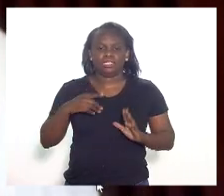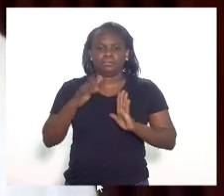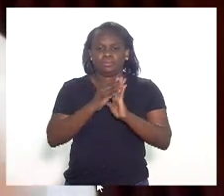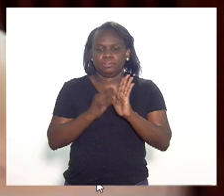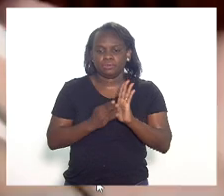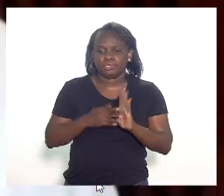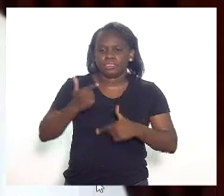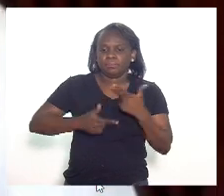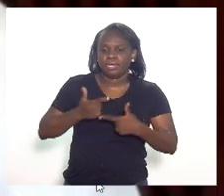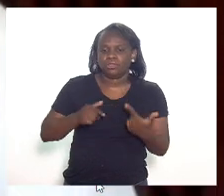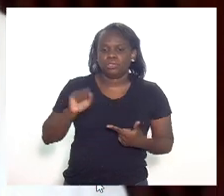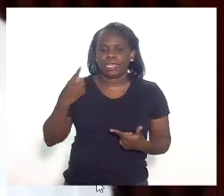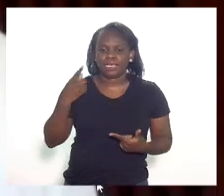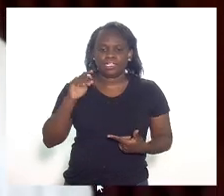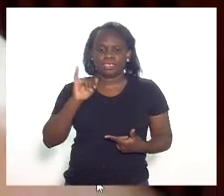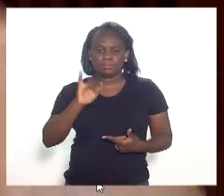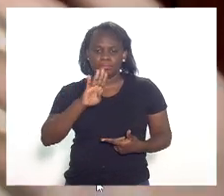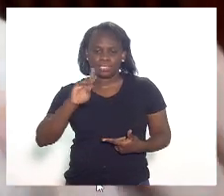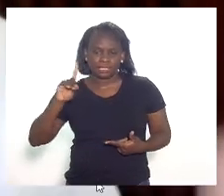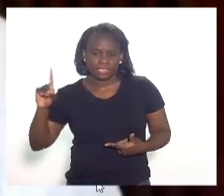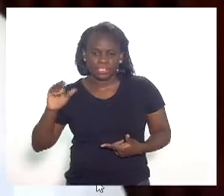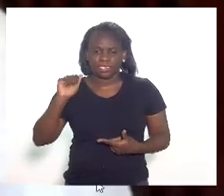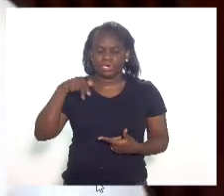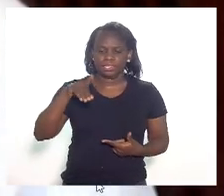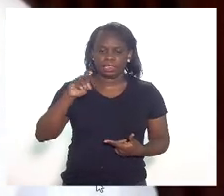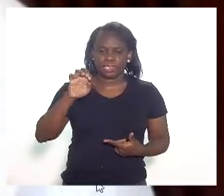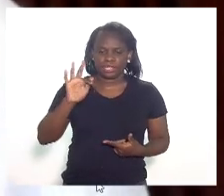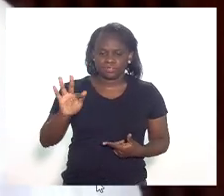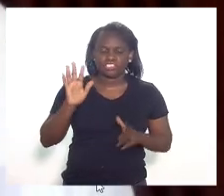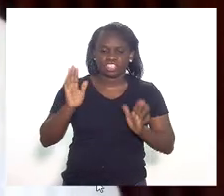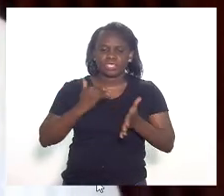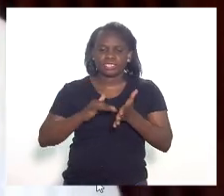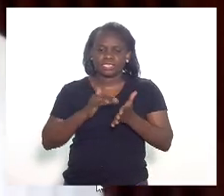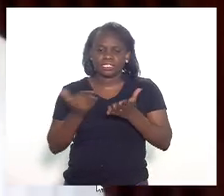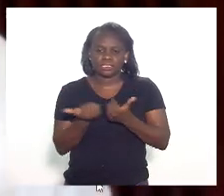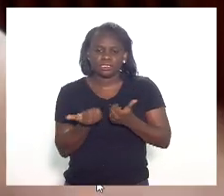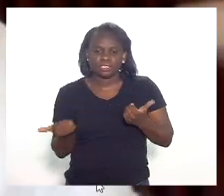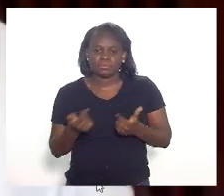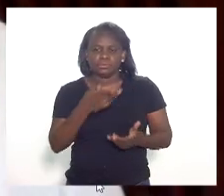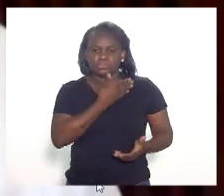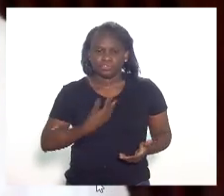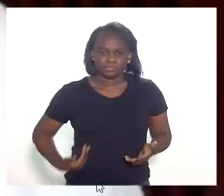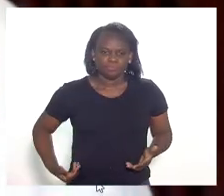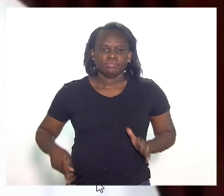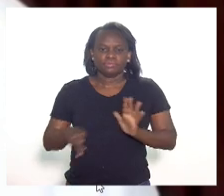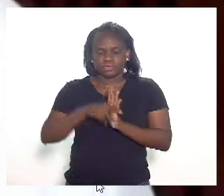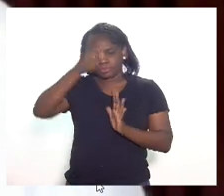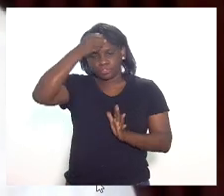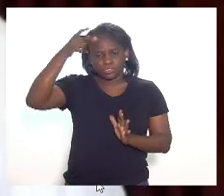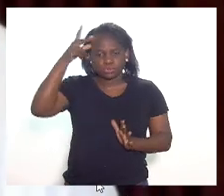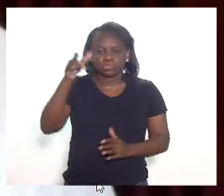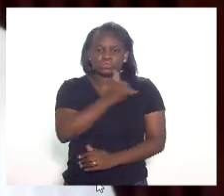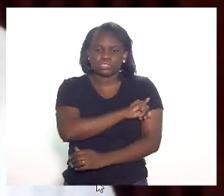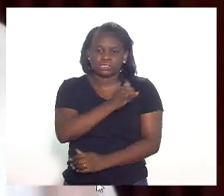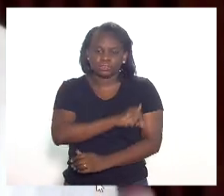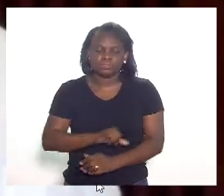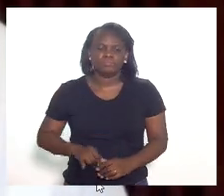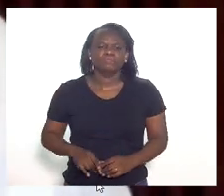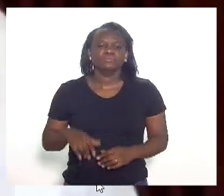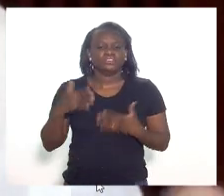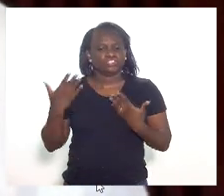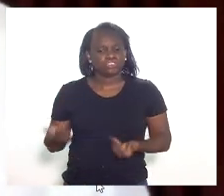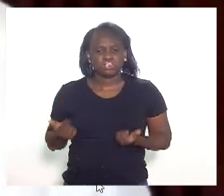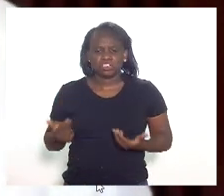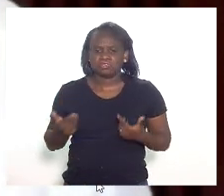IBDB, da Andef. Já foi subsecretária de governo do município do Rio de Janeiro. Era